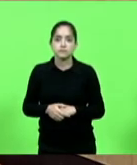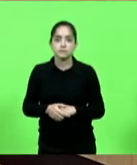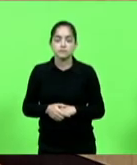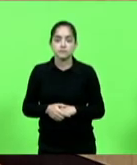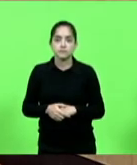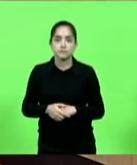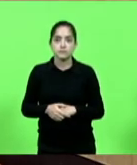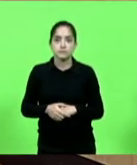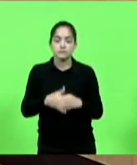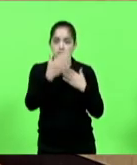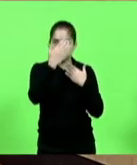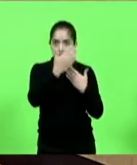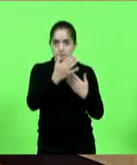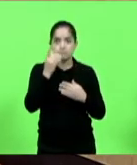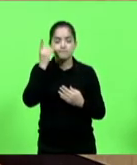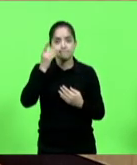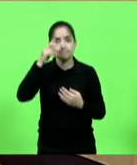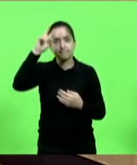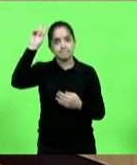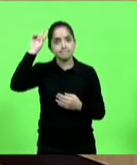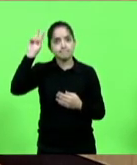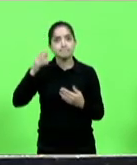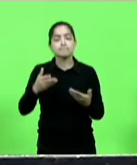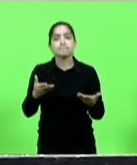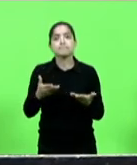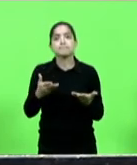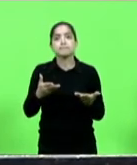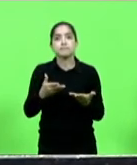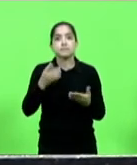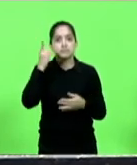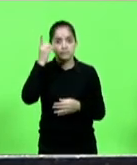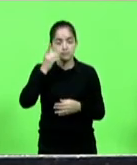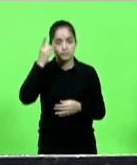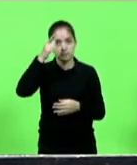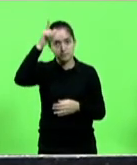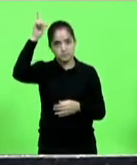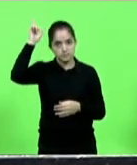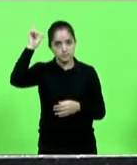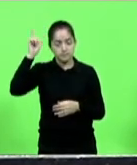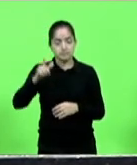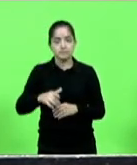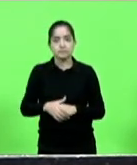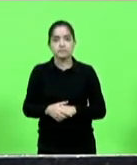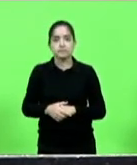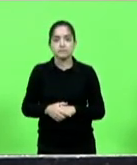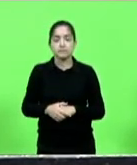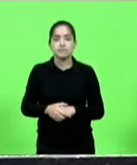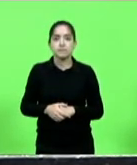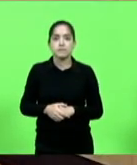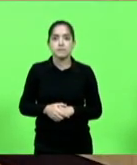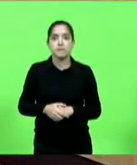Obrigado, deputado Vicente. Deputado Sargento Lima, por 10 minutos, deputado.